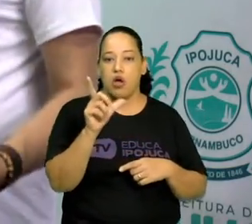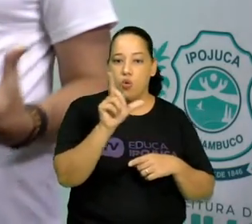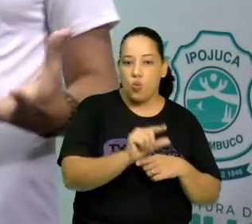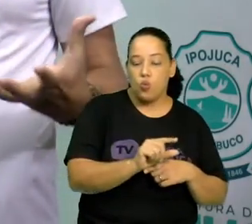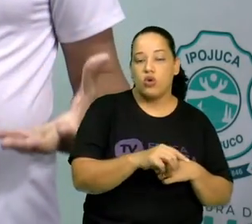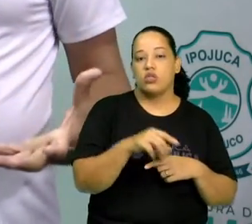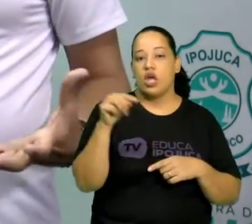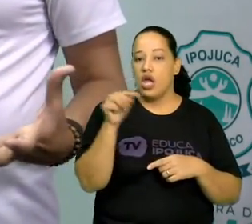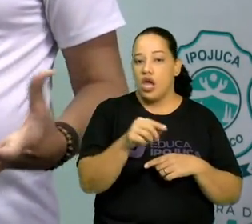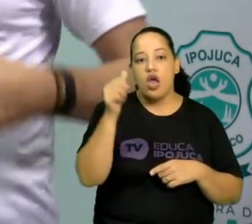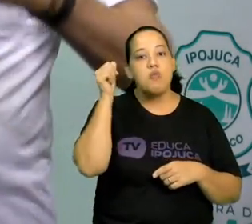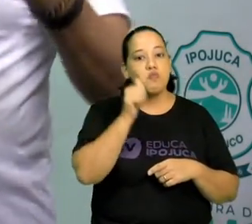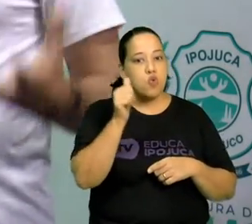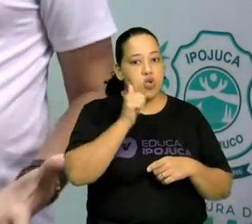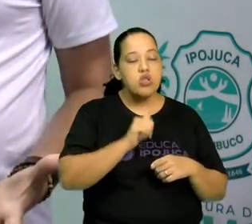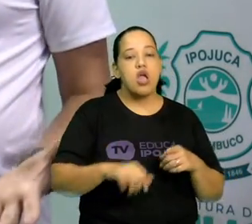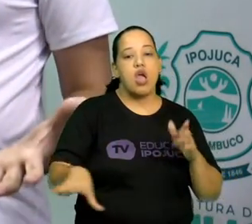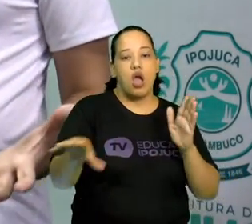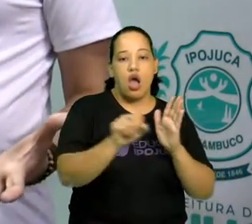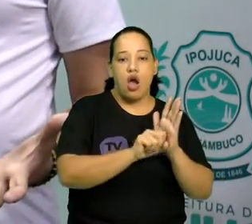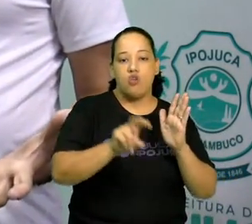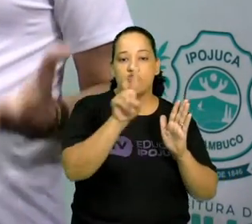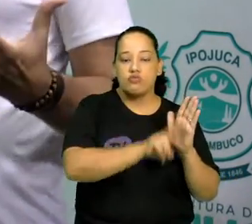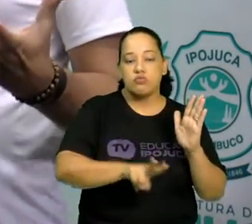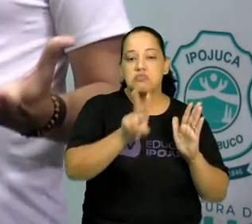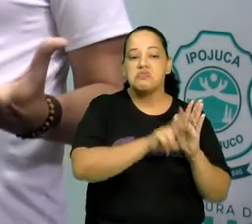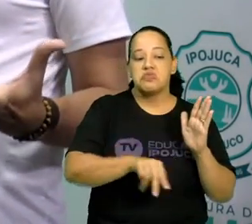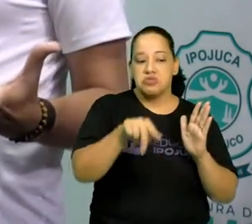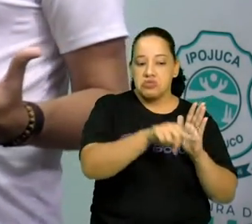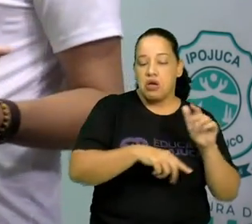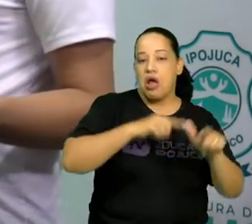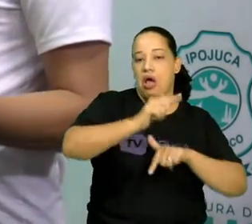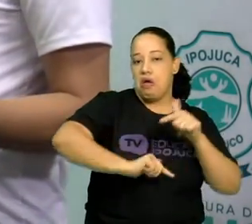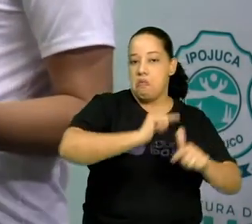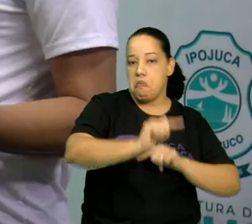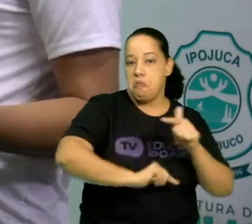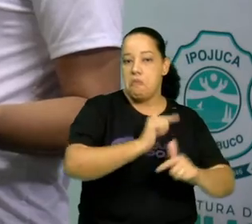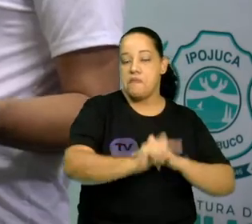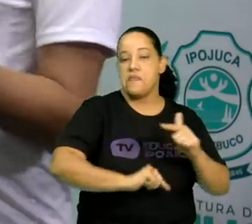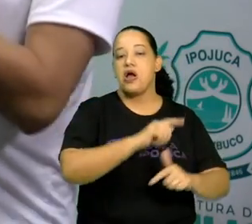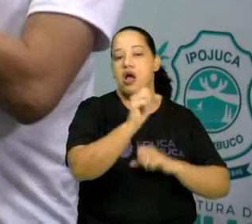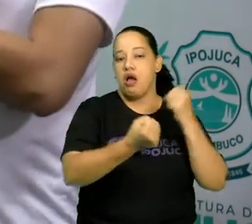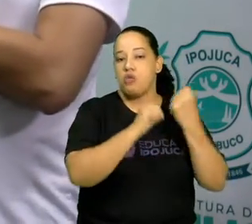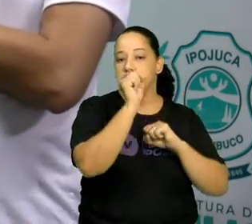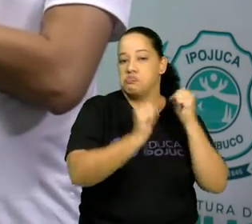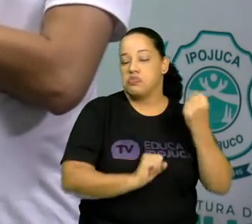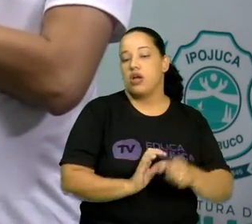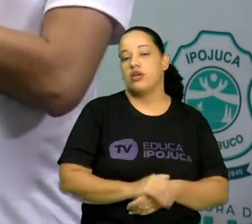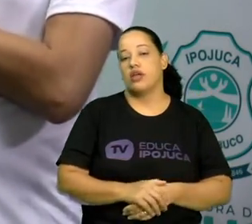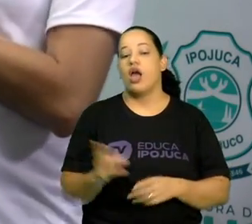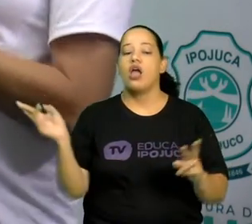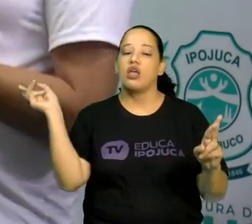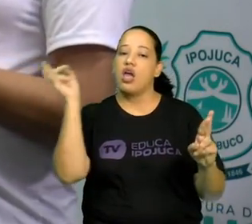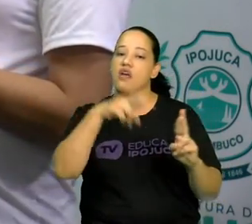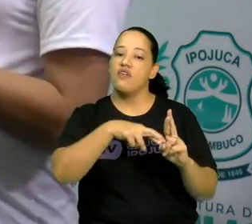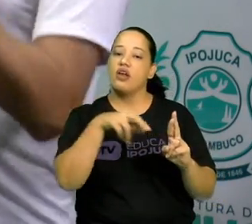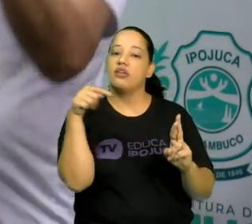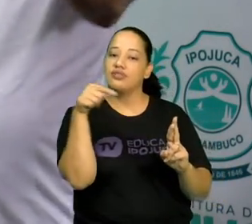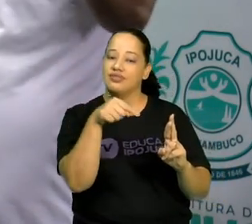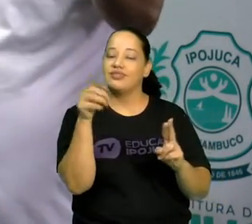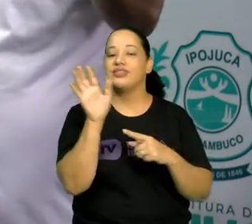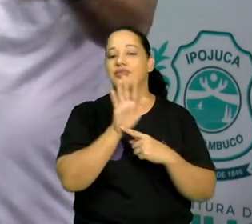são mulheres dentro do audiovisual, movimentando o audiovisual, essa indústria do audiovisual. Aqui são as referências desse material